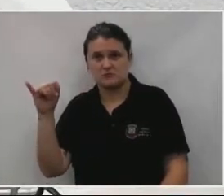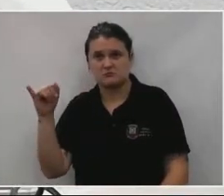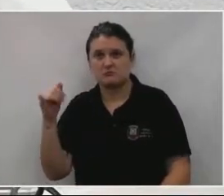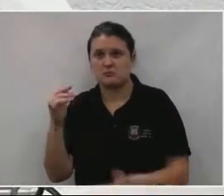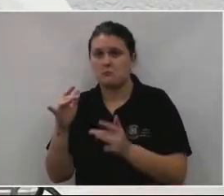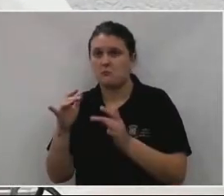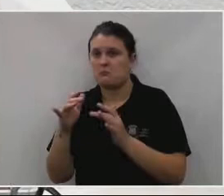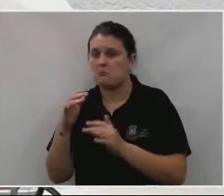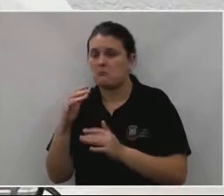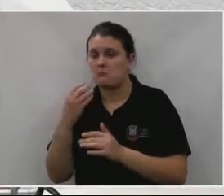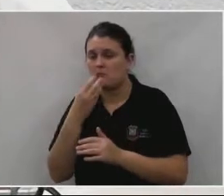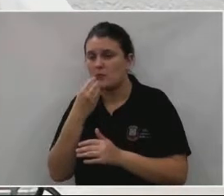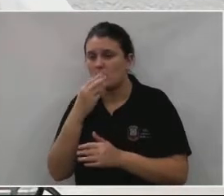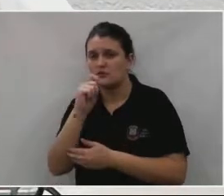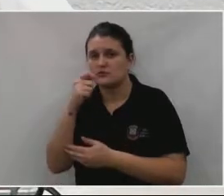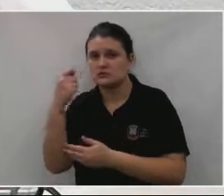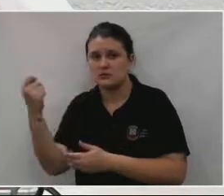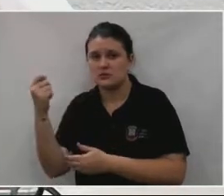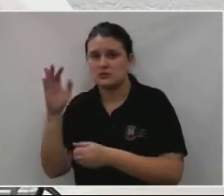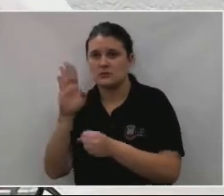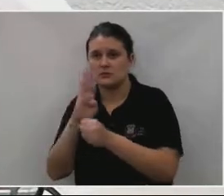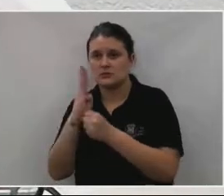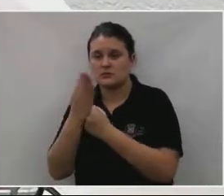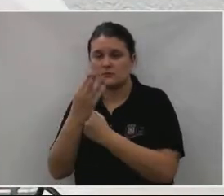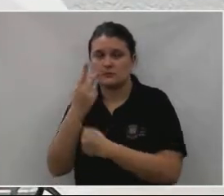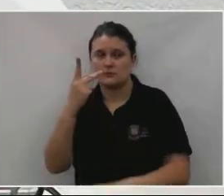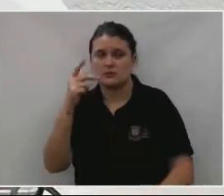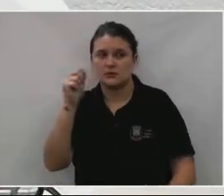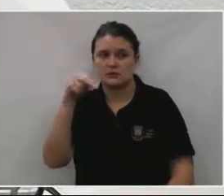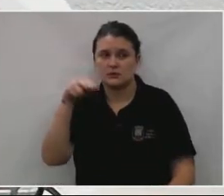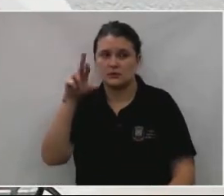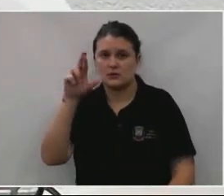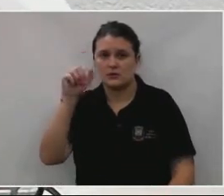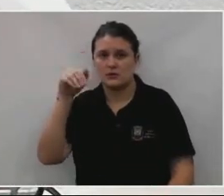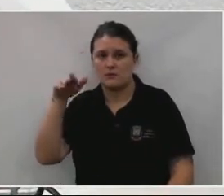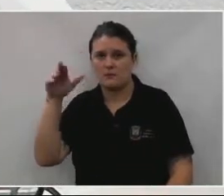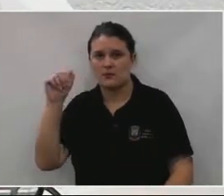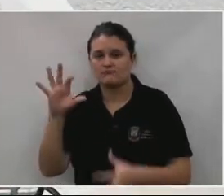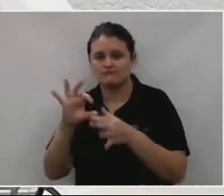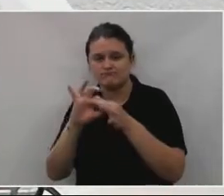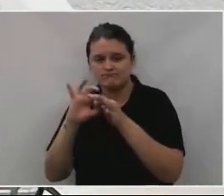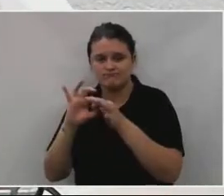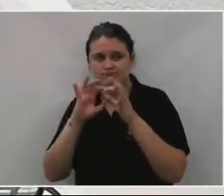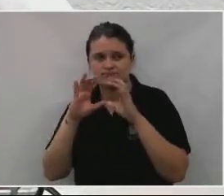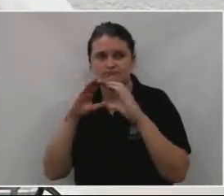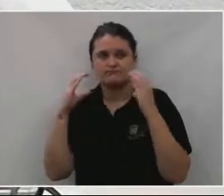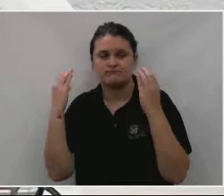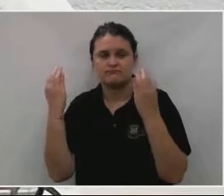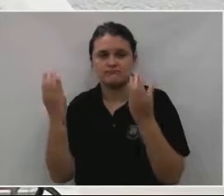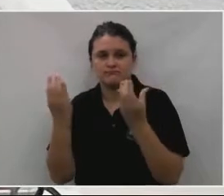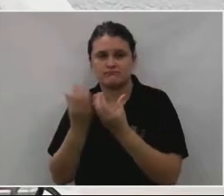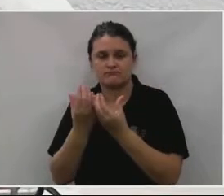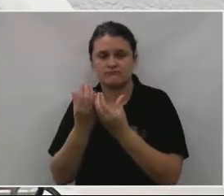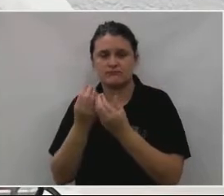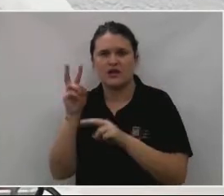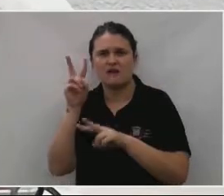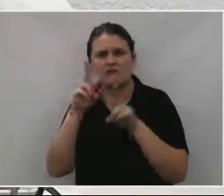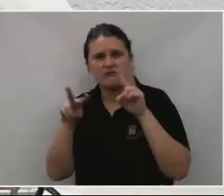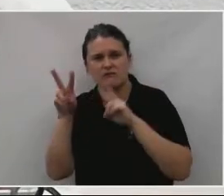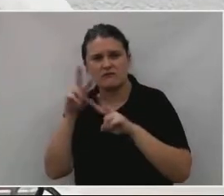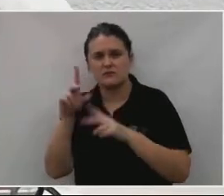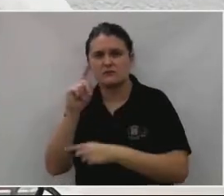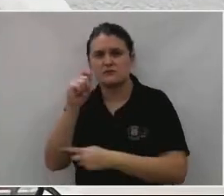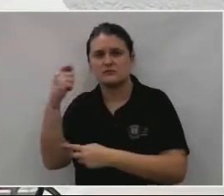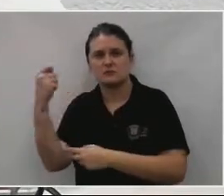associação que ele tem lá no Panorama, e isso com certeza é fruto de união da comunidade. Quantas vezes você vê a associação de